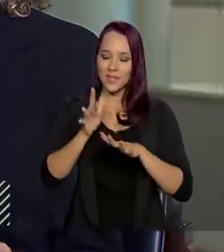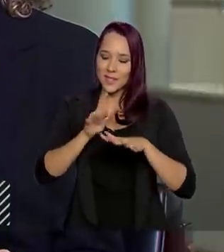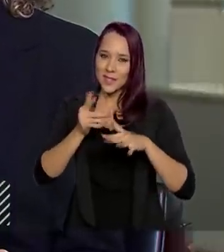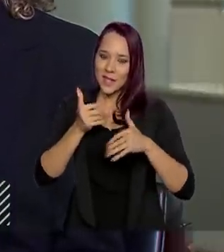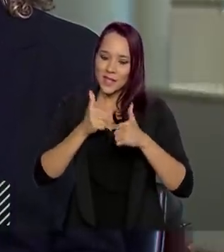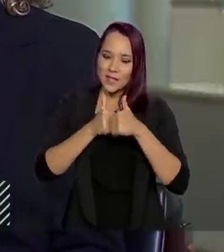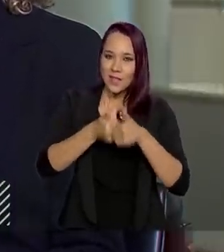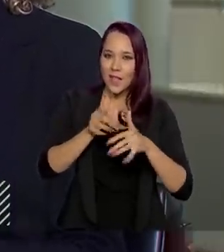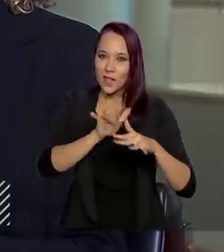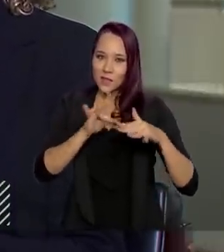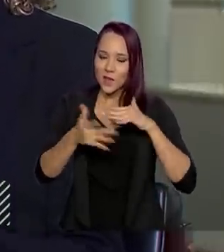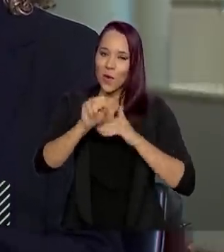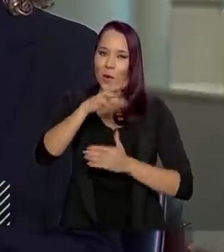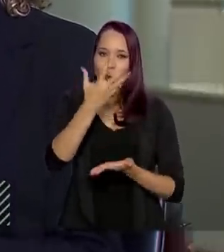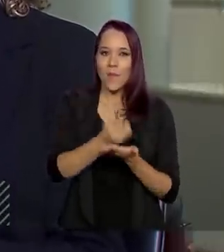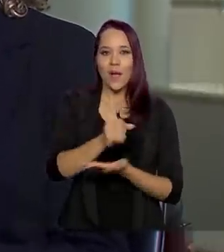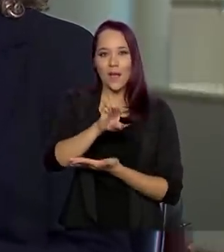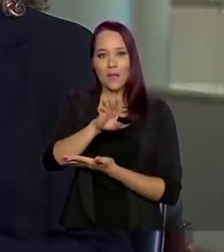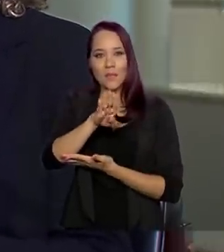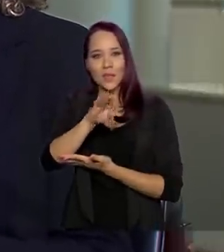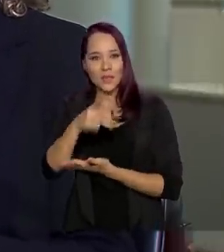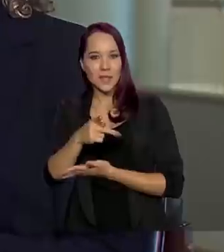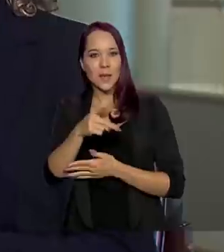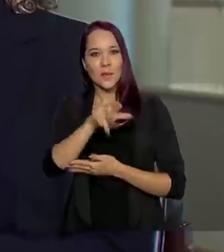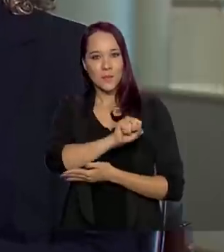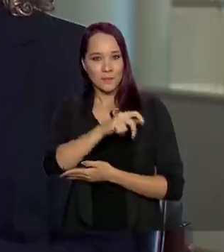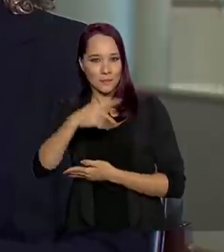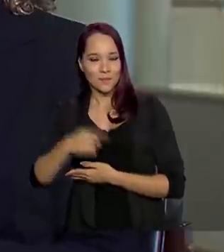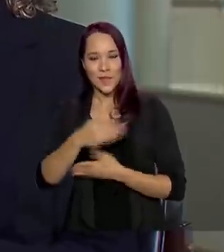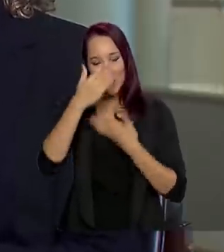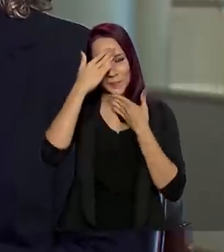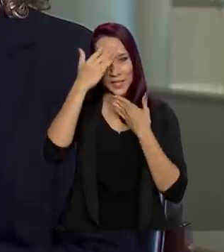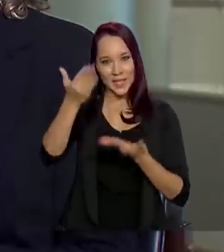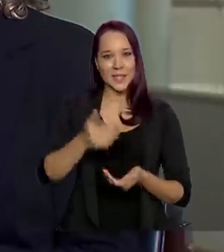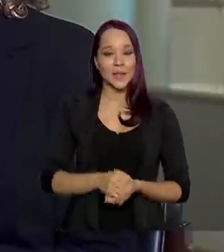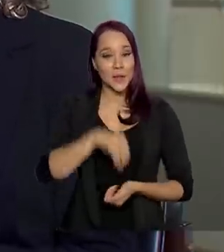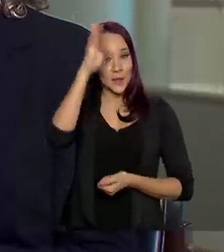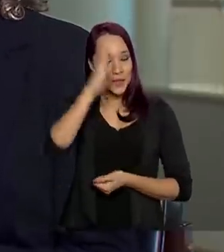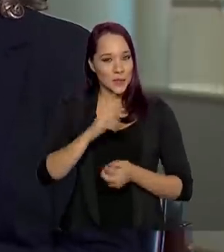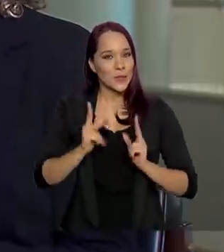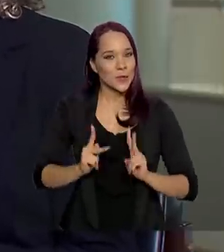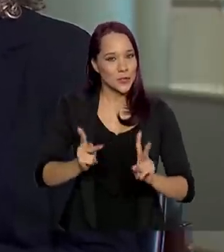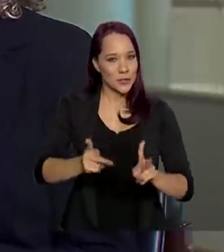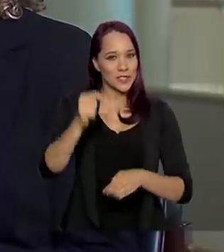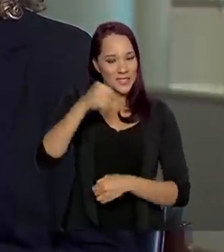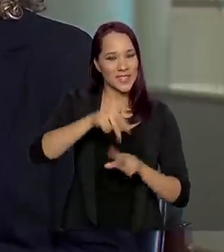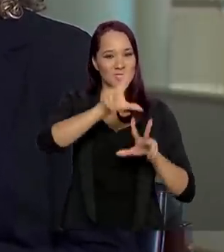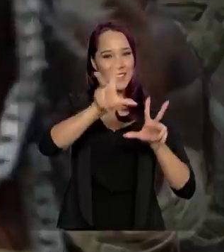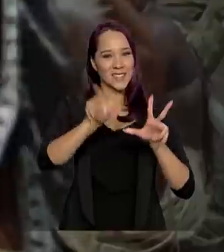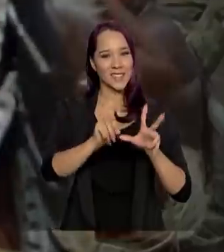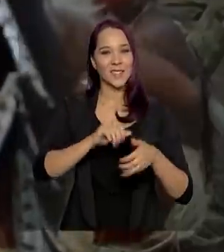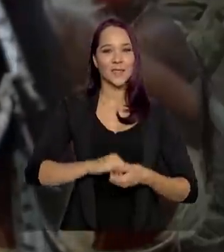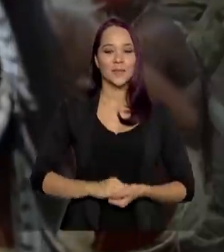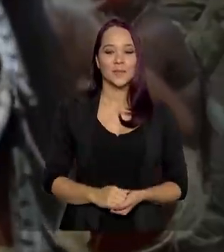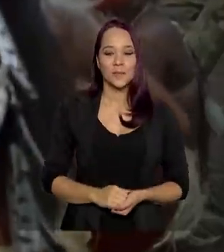sociais ou baixe o EBC Play. Obrigada pela companhia. O Brasil continua em Pauta na TV Brasil.